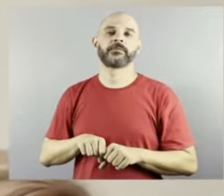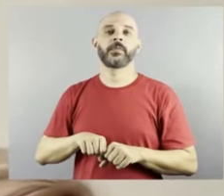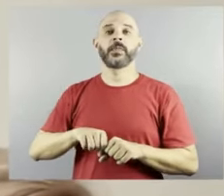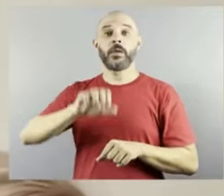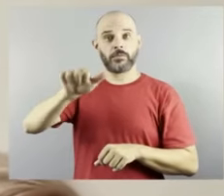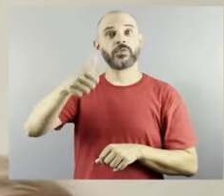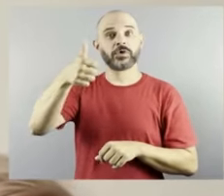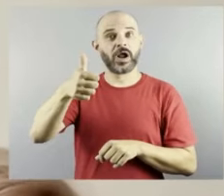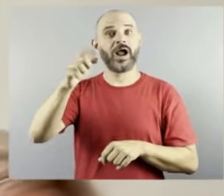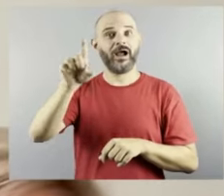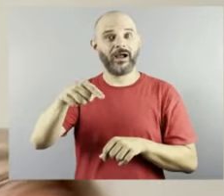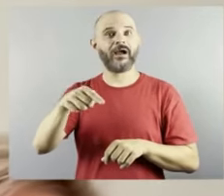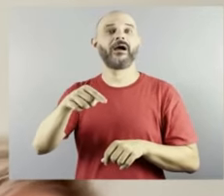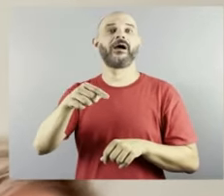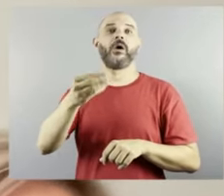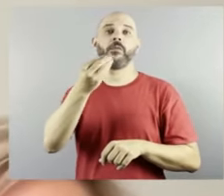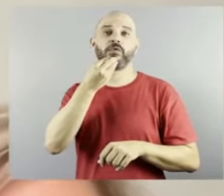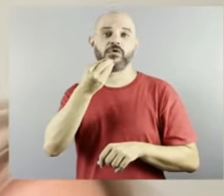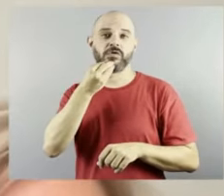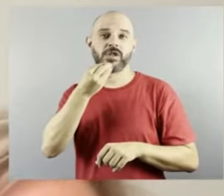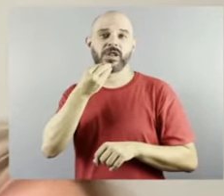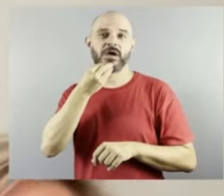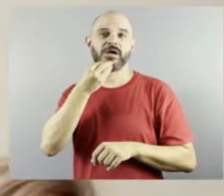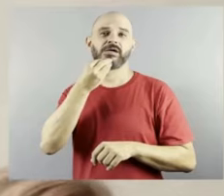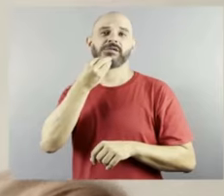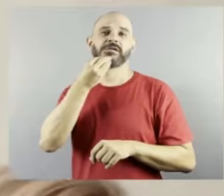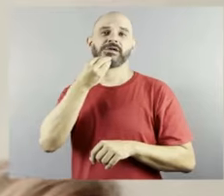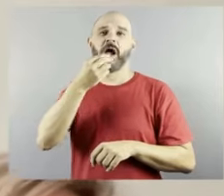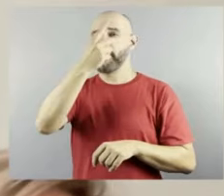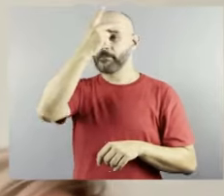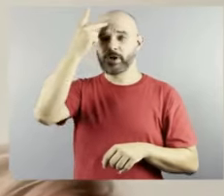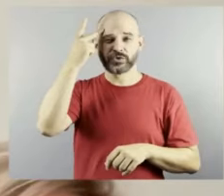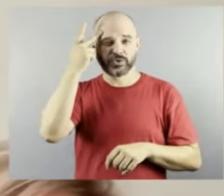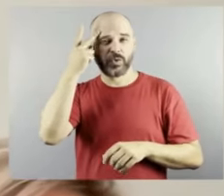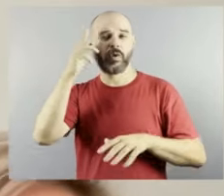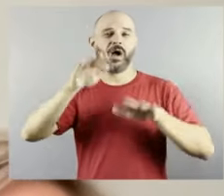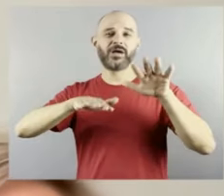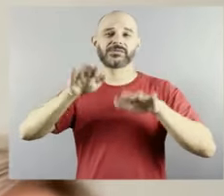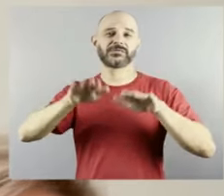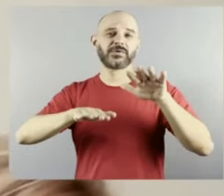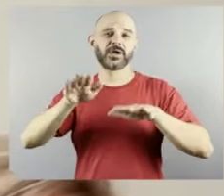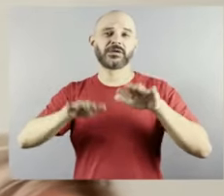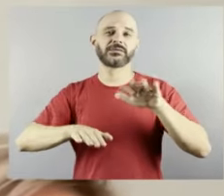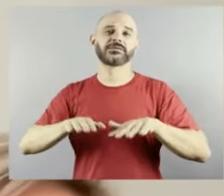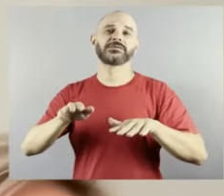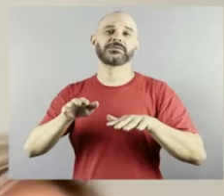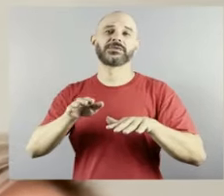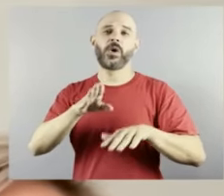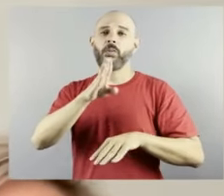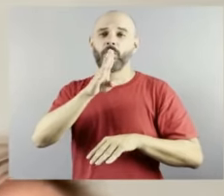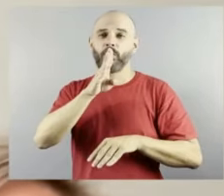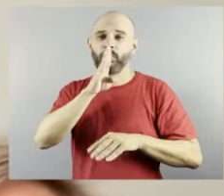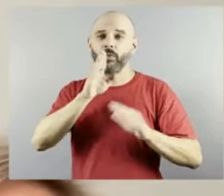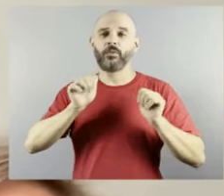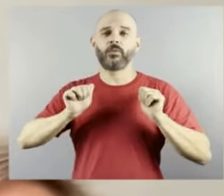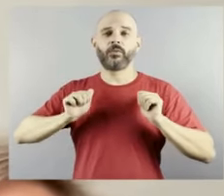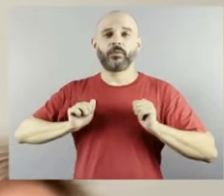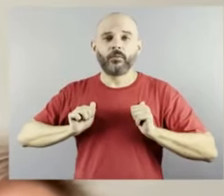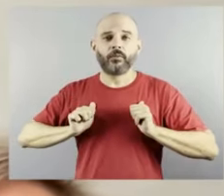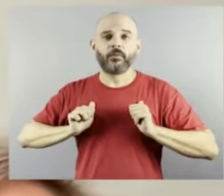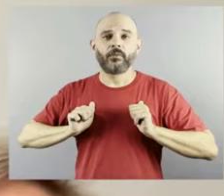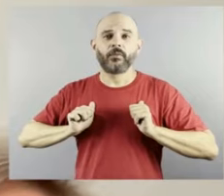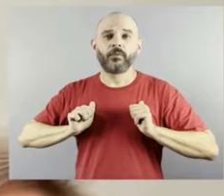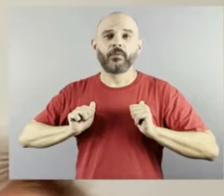e tantas pessoas que estavam silenciadas, né? E a Tati é uma dessas pessoas que conseguiram um espaço